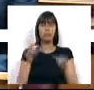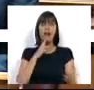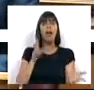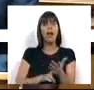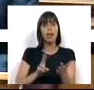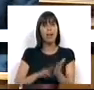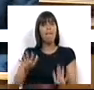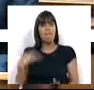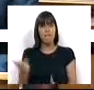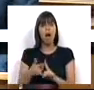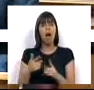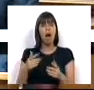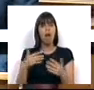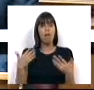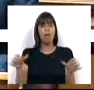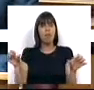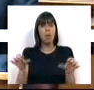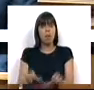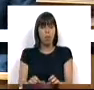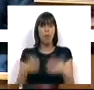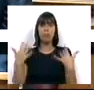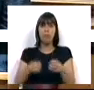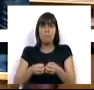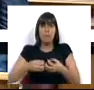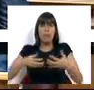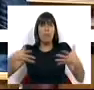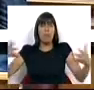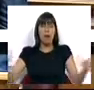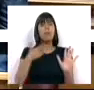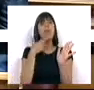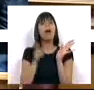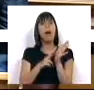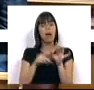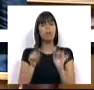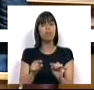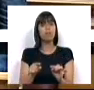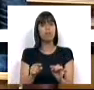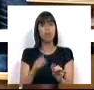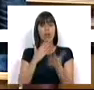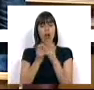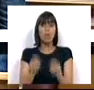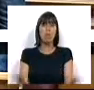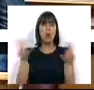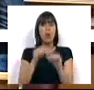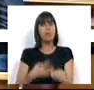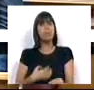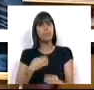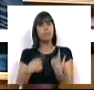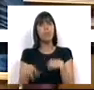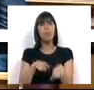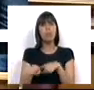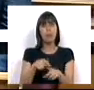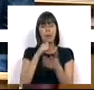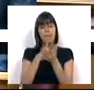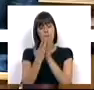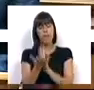é uma realidade que tem vindo ainda a peso e a assumir proporções crescentes. Uma realidade, aliás, que ganhou uma nova dimensão com as políticas,